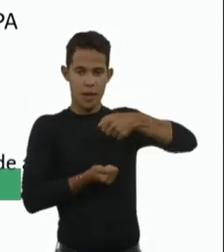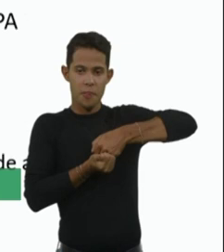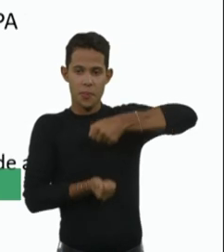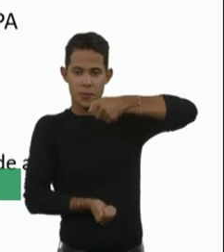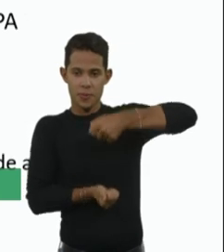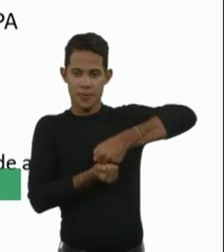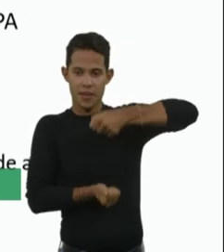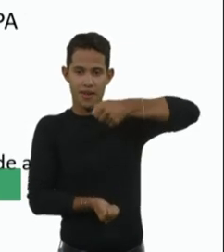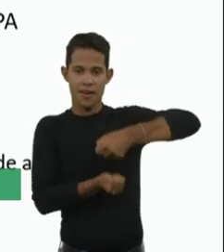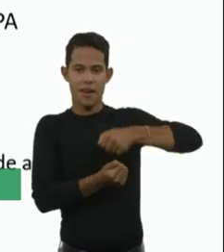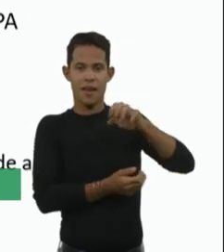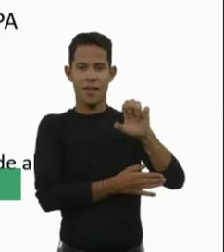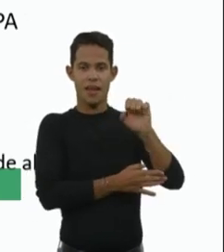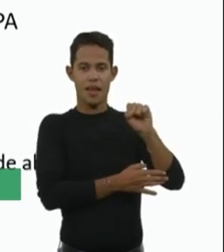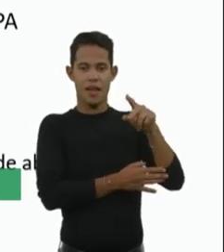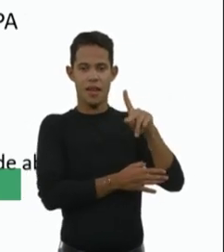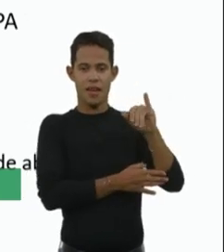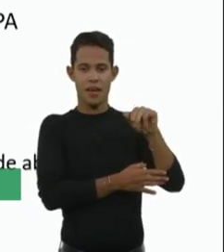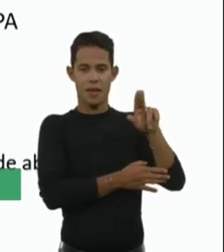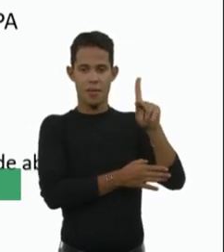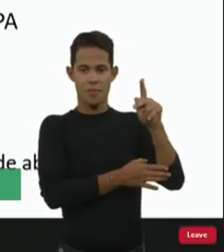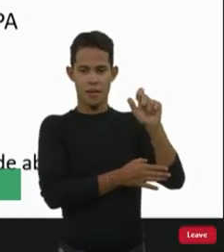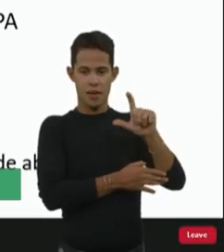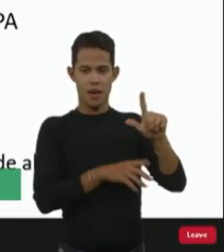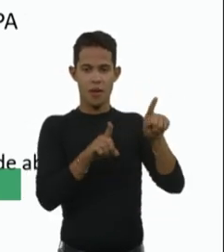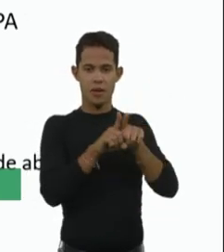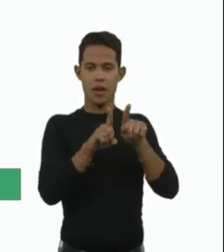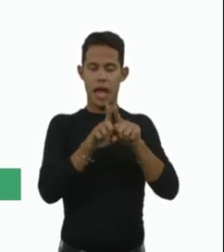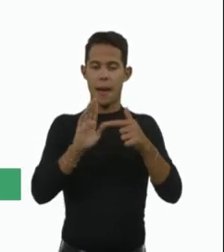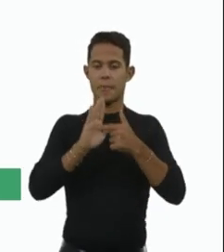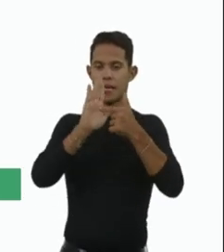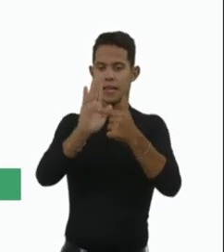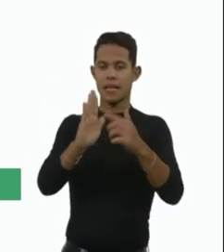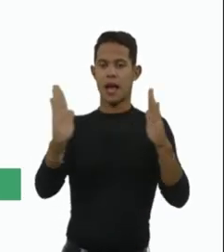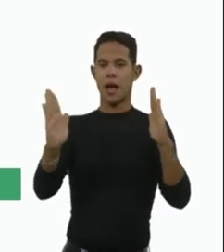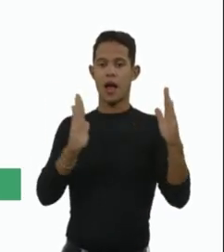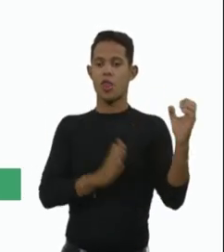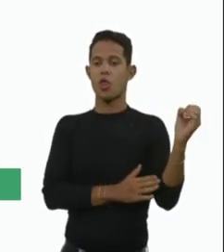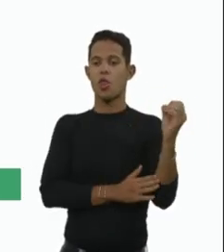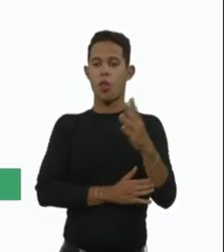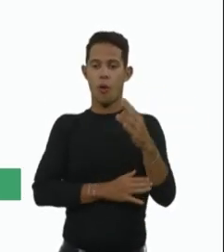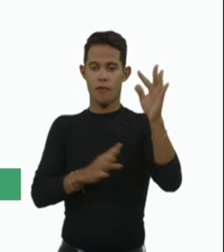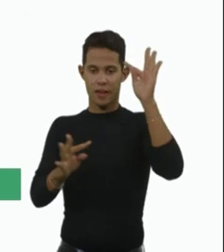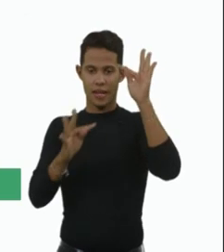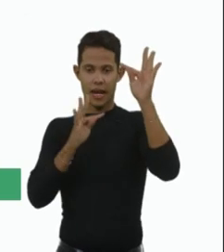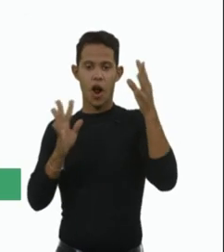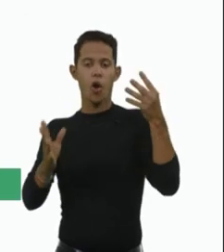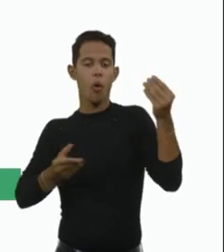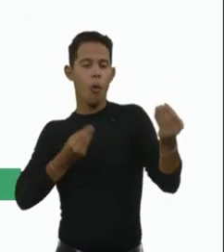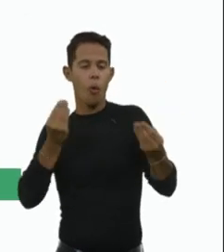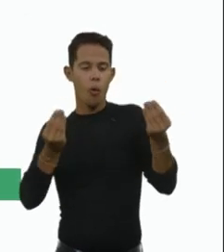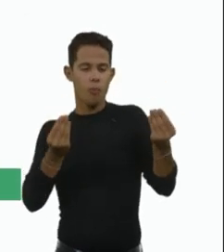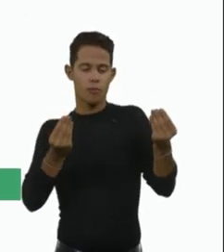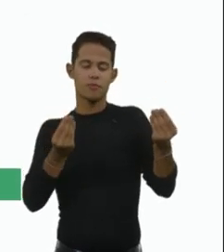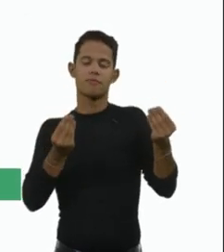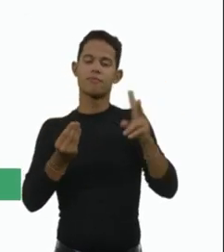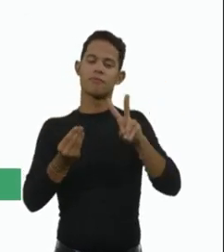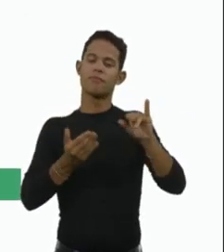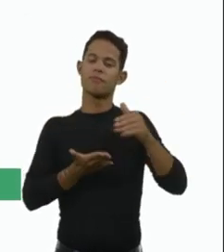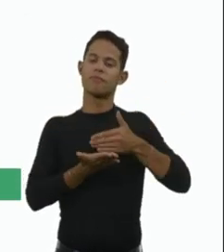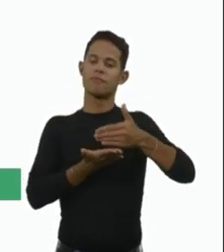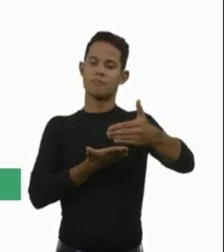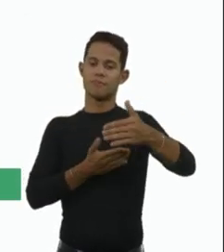dessa nova fase da doença que a gente está vivendo com as novas terapias. Então, meus conflitos de interesse, eu dou